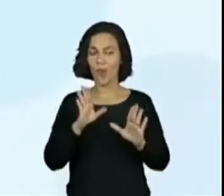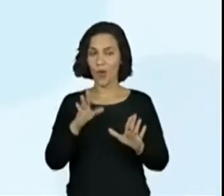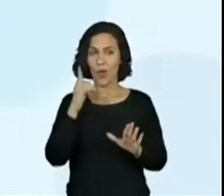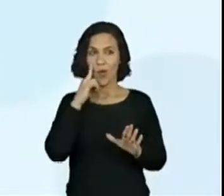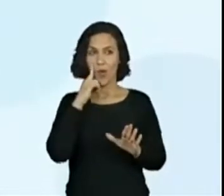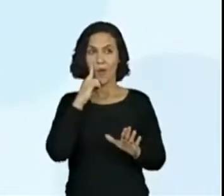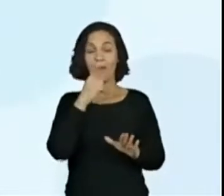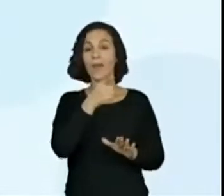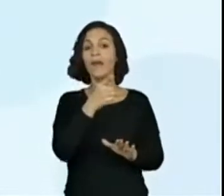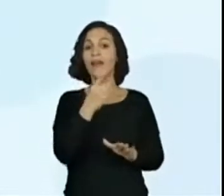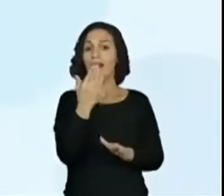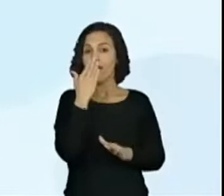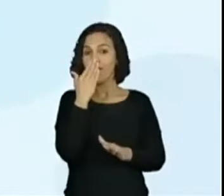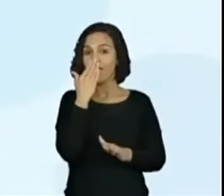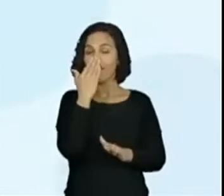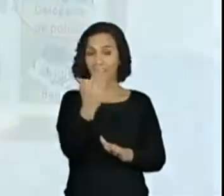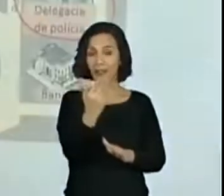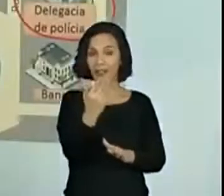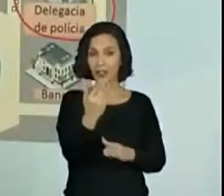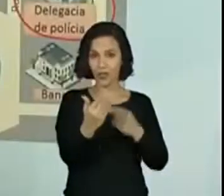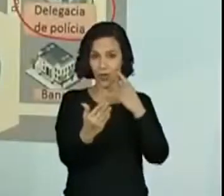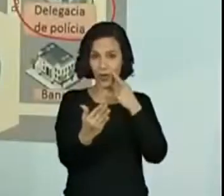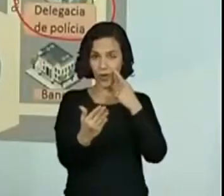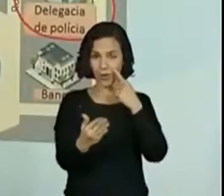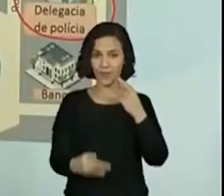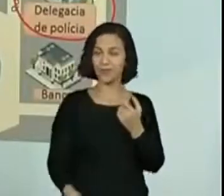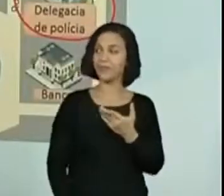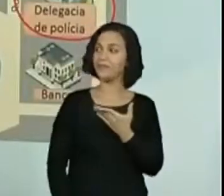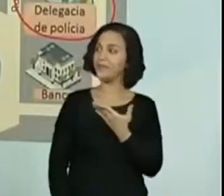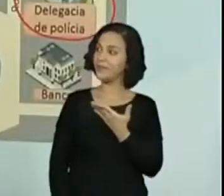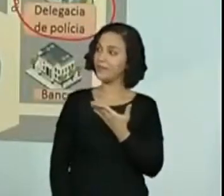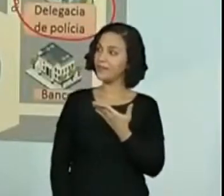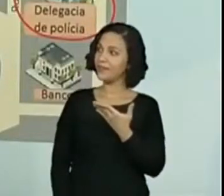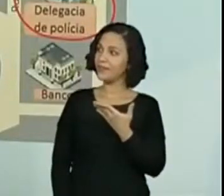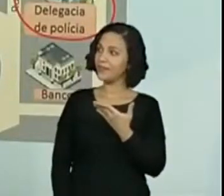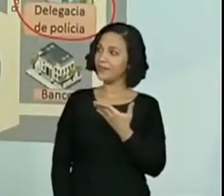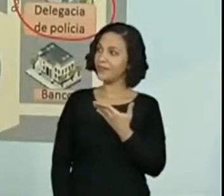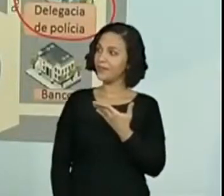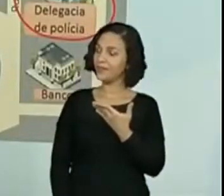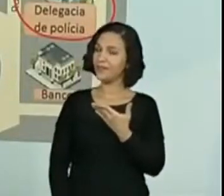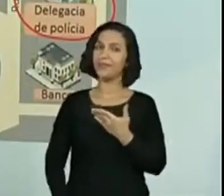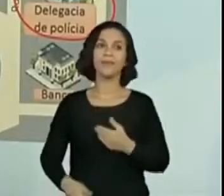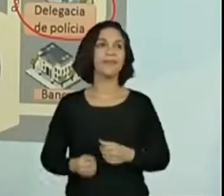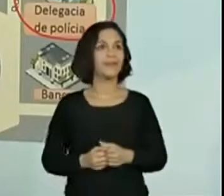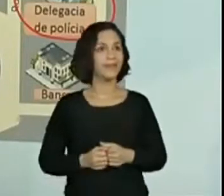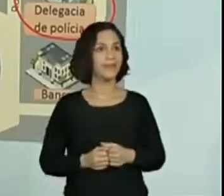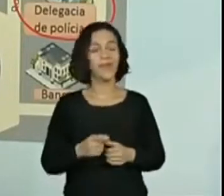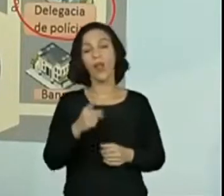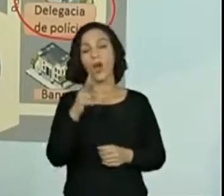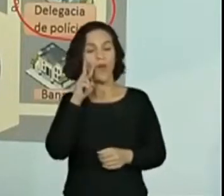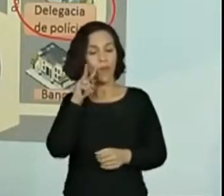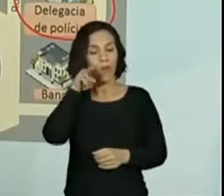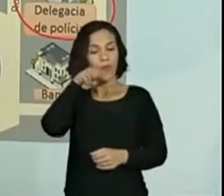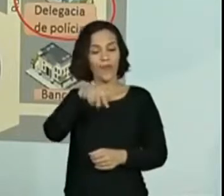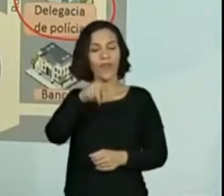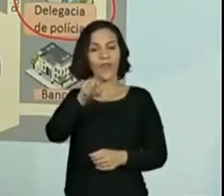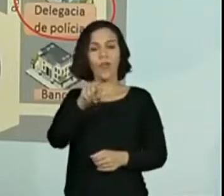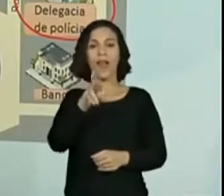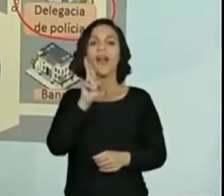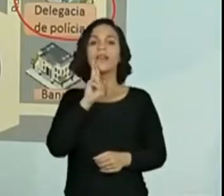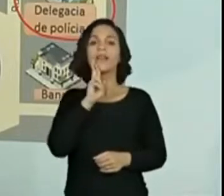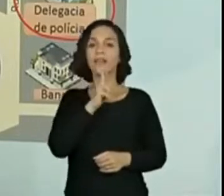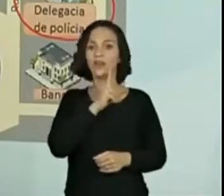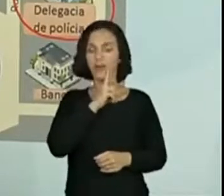para mostrar que a Carol está na rua Pica-Pau, olhando em direção ao restaurante. Qual